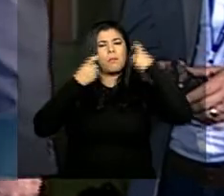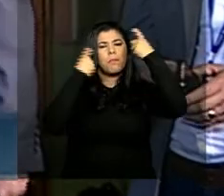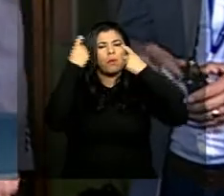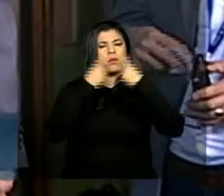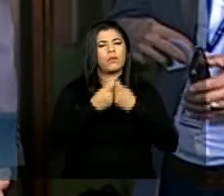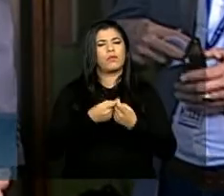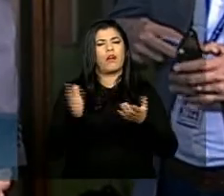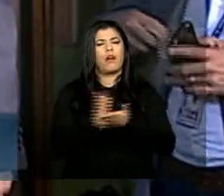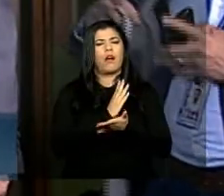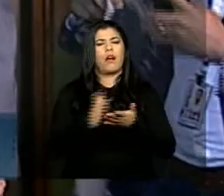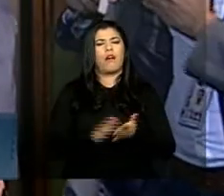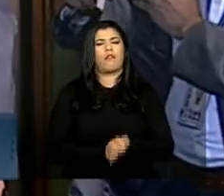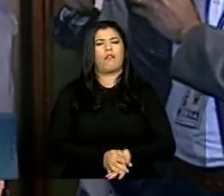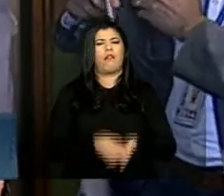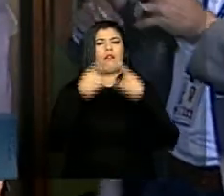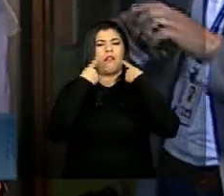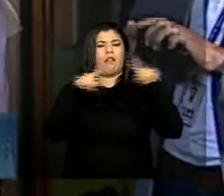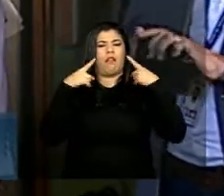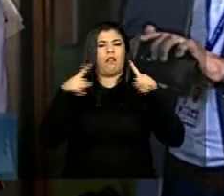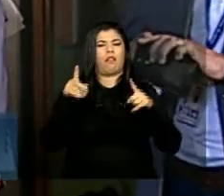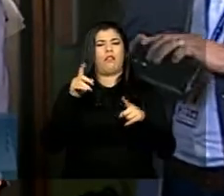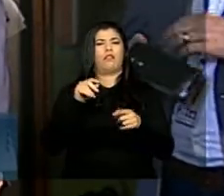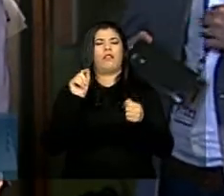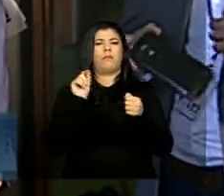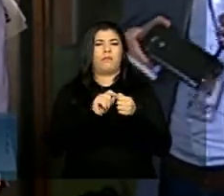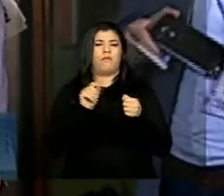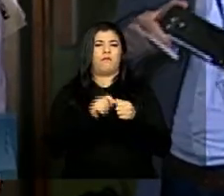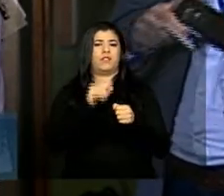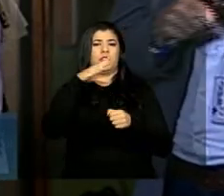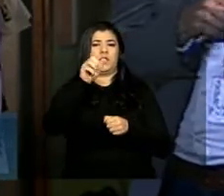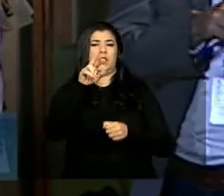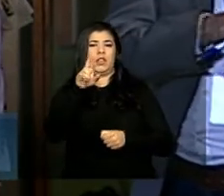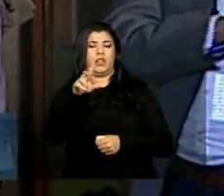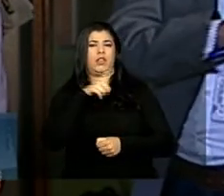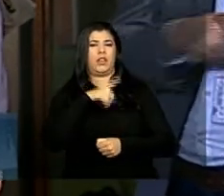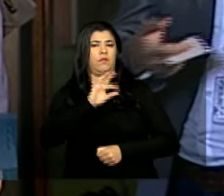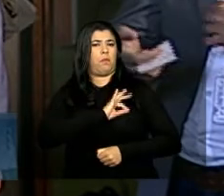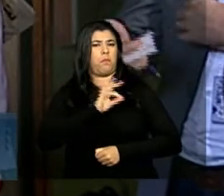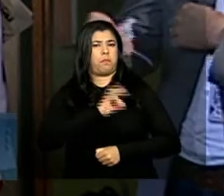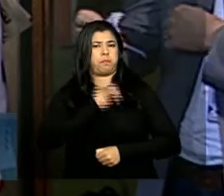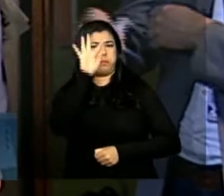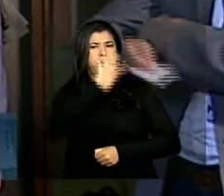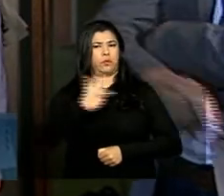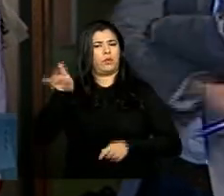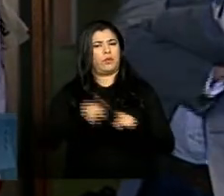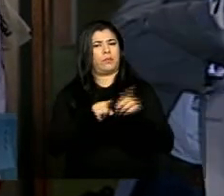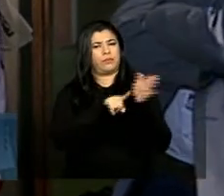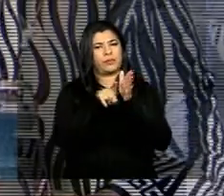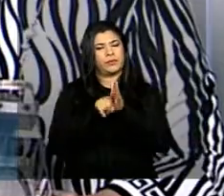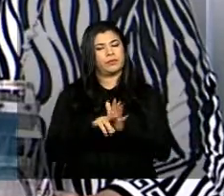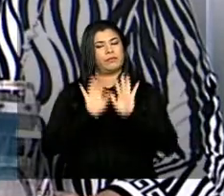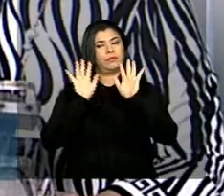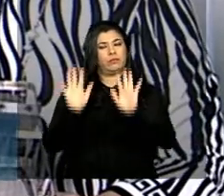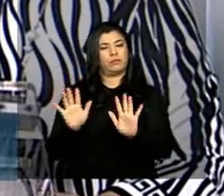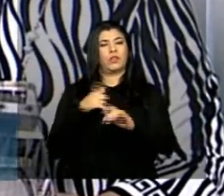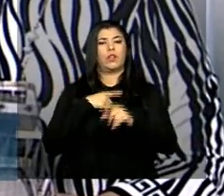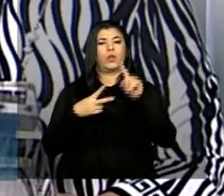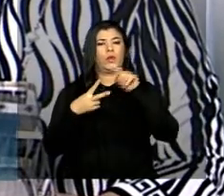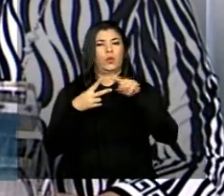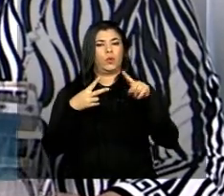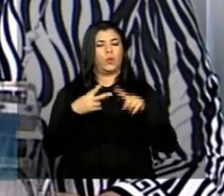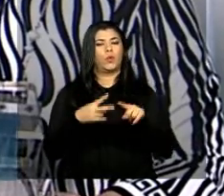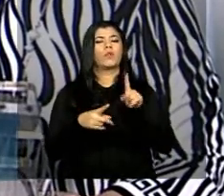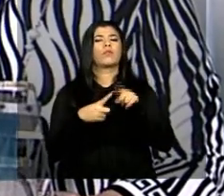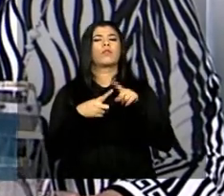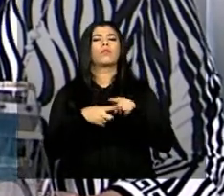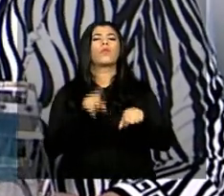algumas denúncias em relação a cobrança para fazer o CAR que a senhora colocaria até a Comissão Federal assim são duas coisas distintas primeiro prazo do CAR